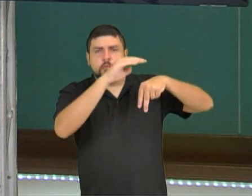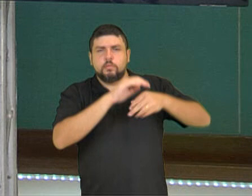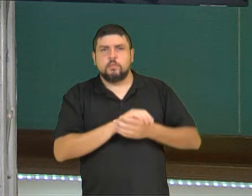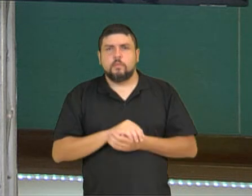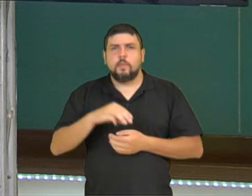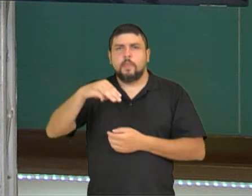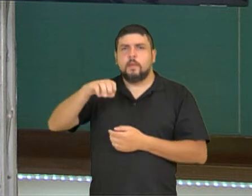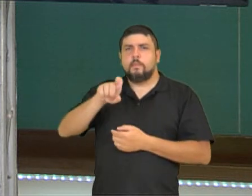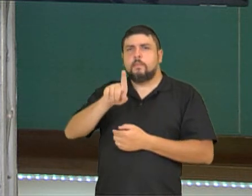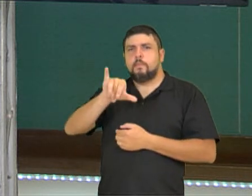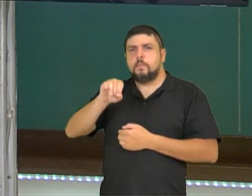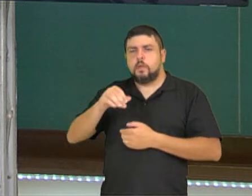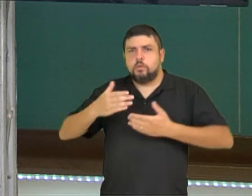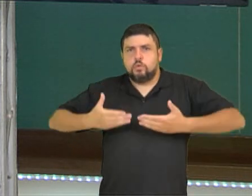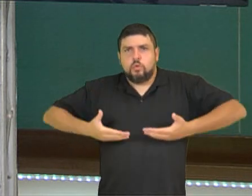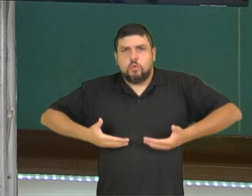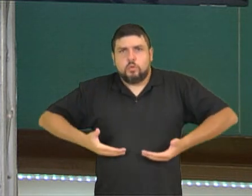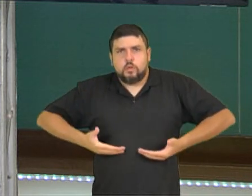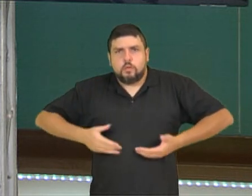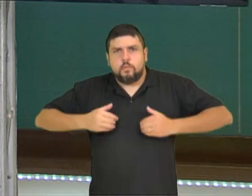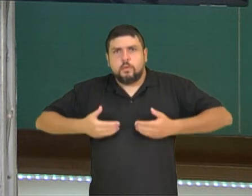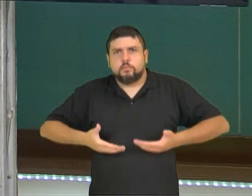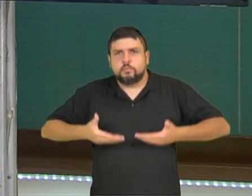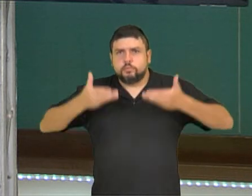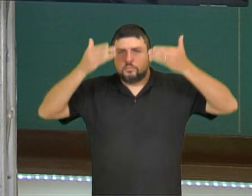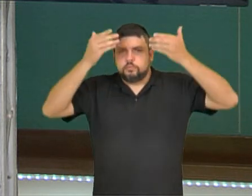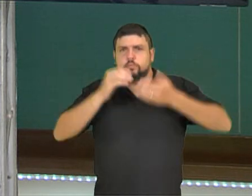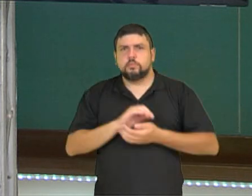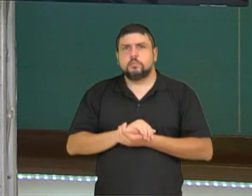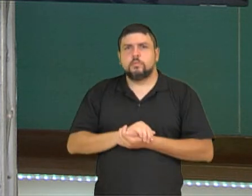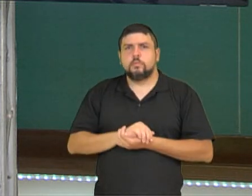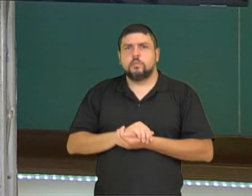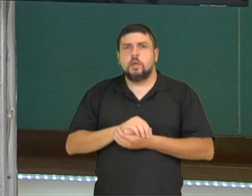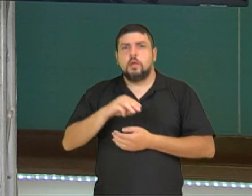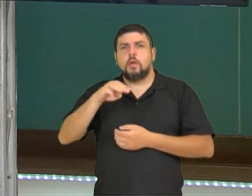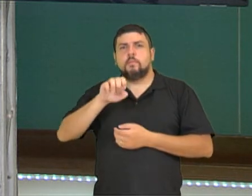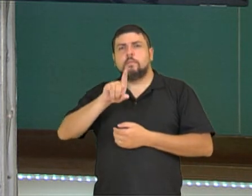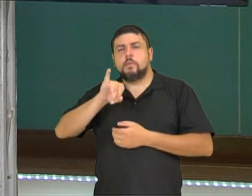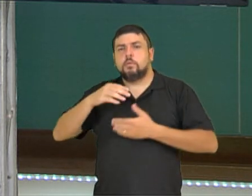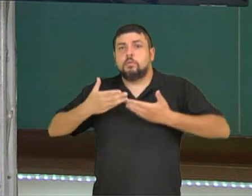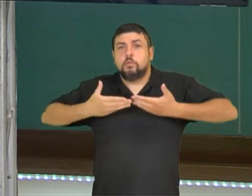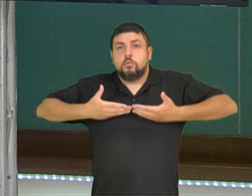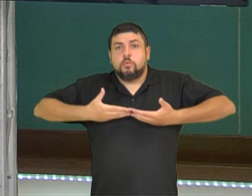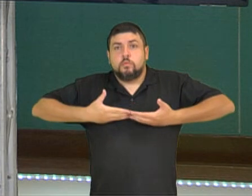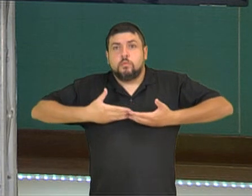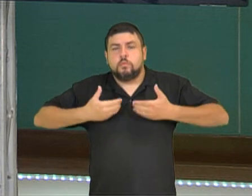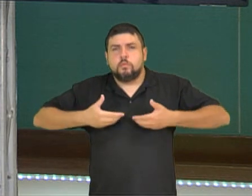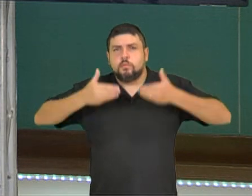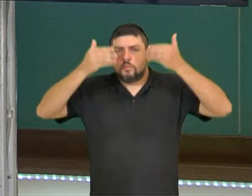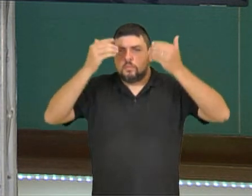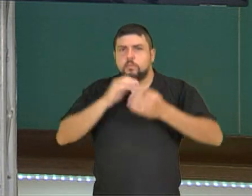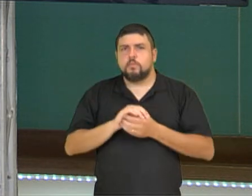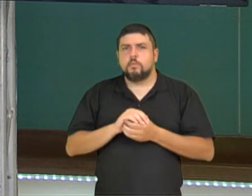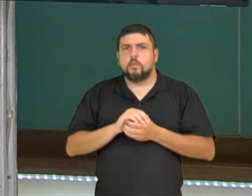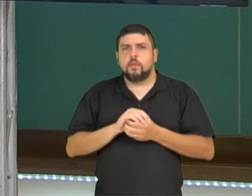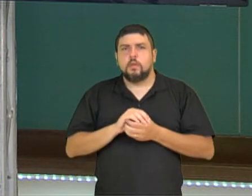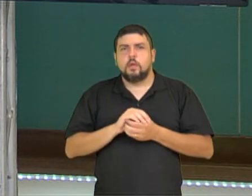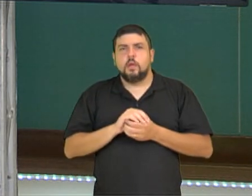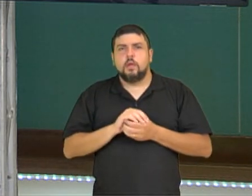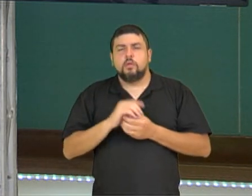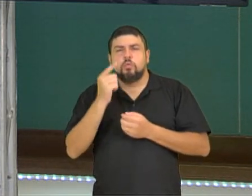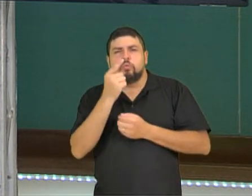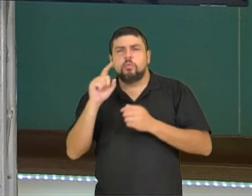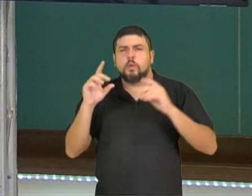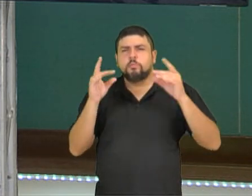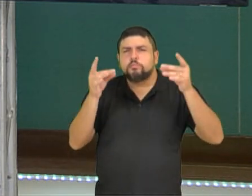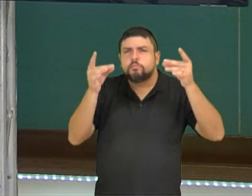cintura para cima, o médio do pescoço para cima e o detalhe. Justamente, pega